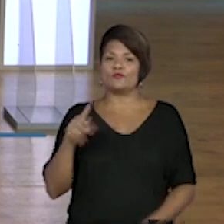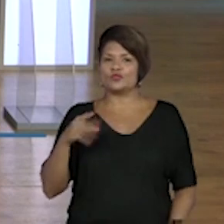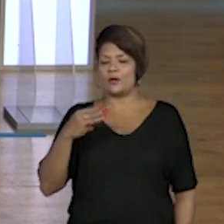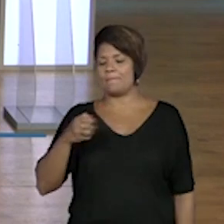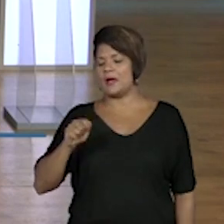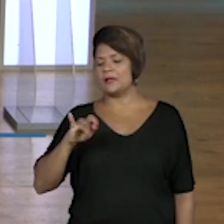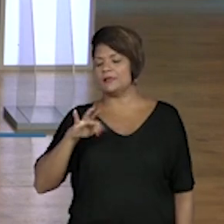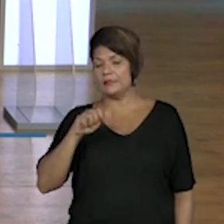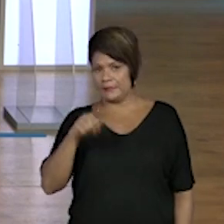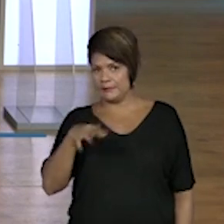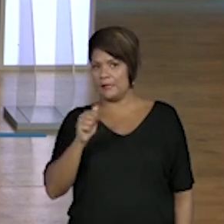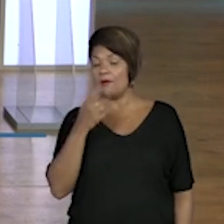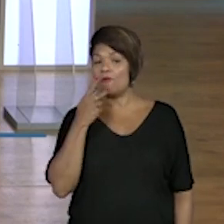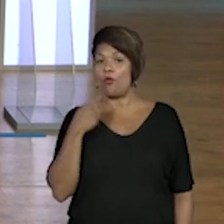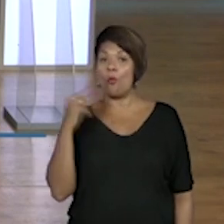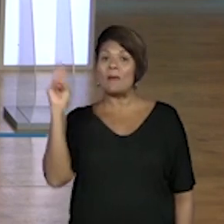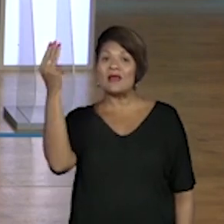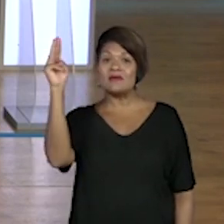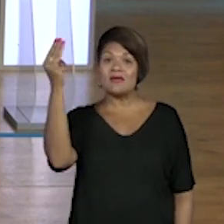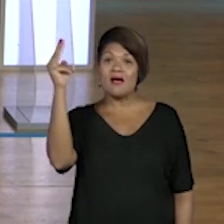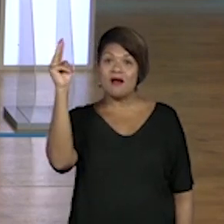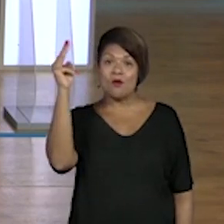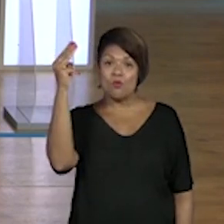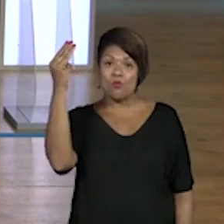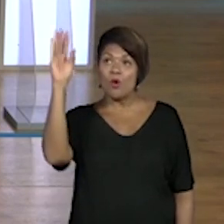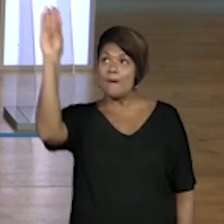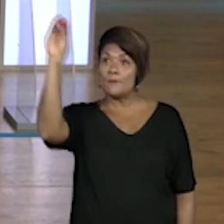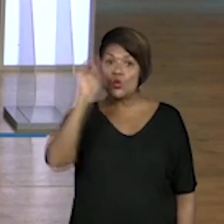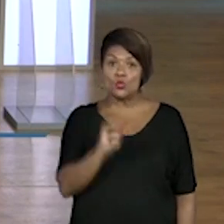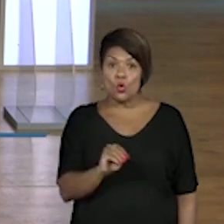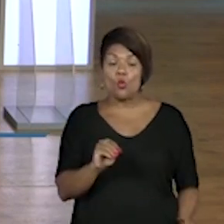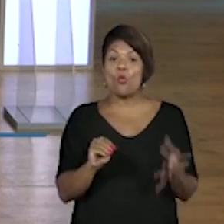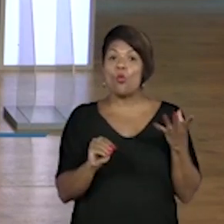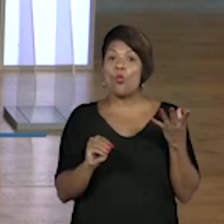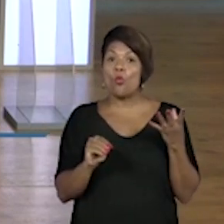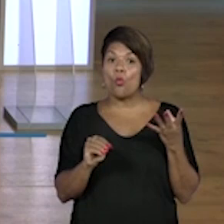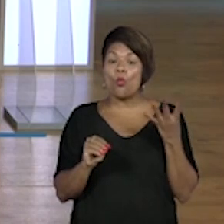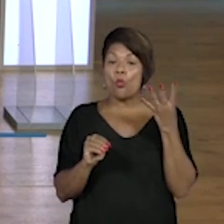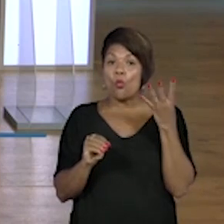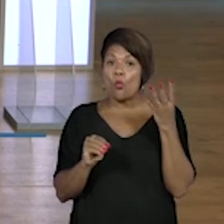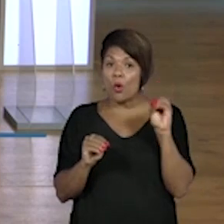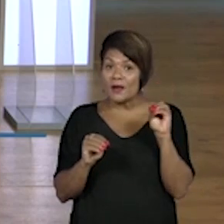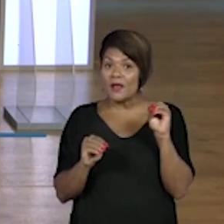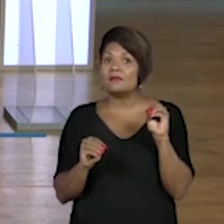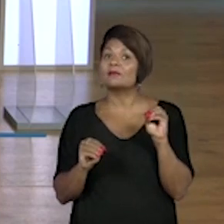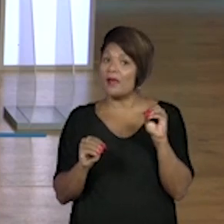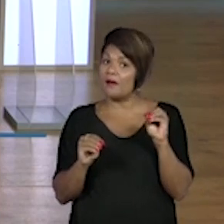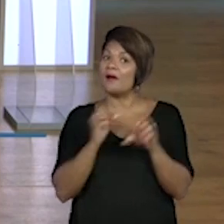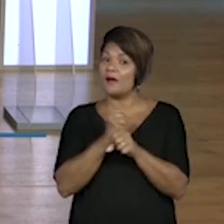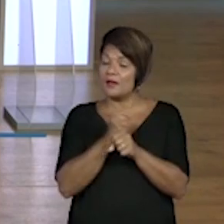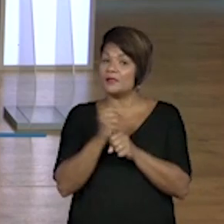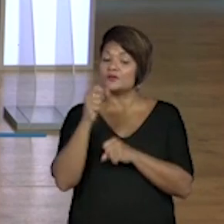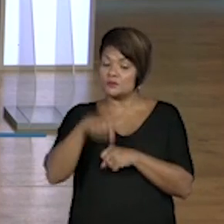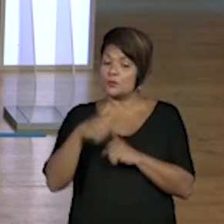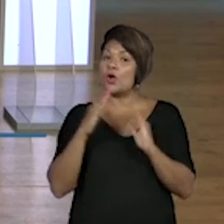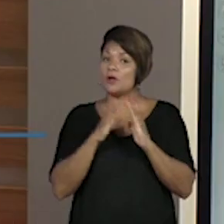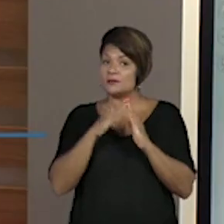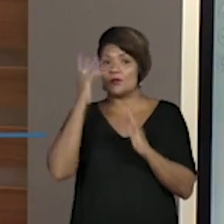40 anos aqui em São Paulo. 40 anos já, professora? Então, deve estar gostando, né, Pro?